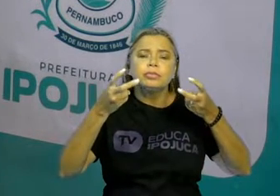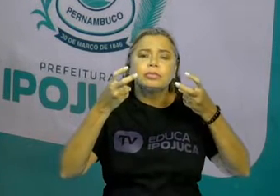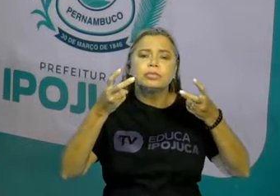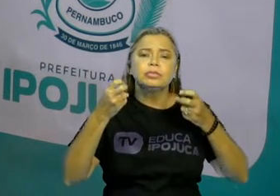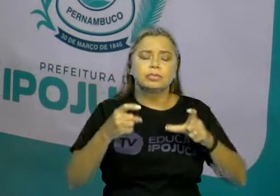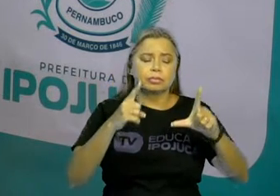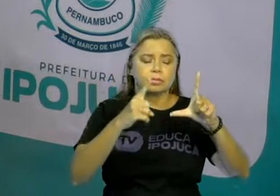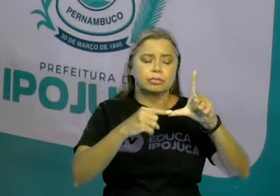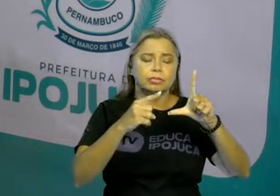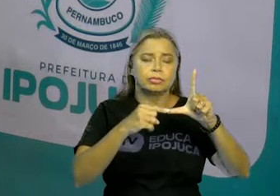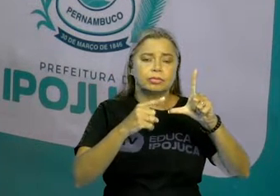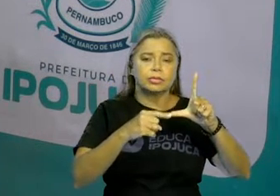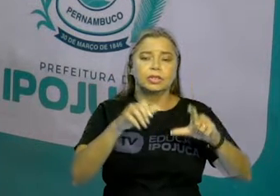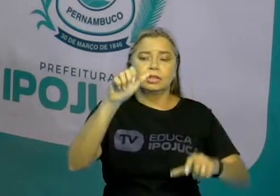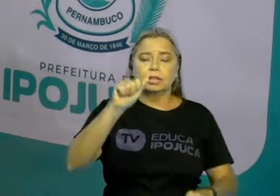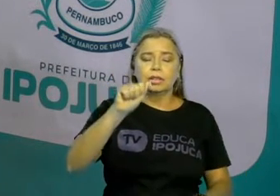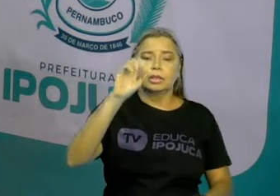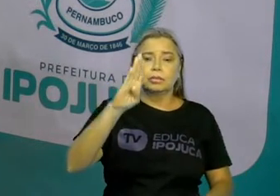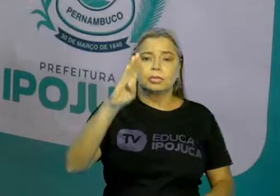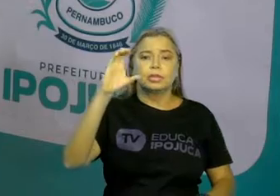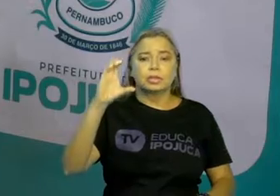do alfabeto tem o seu som.